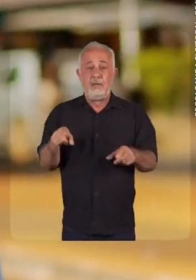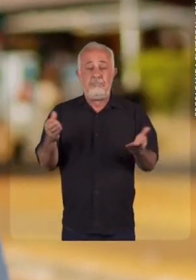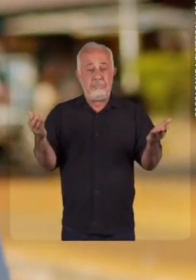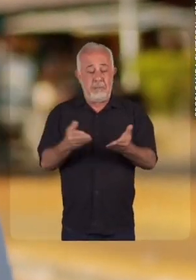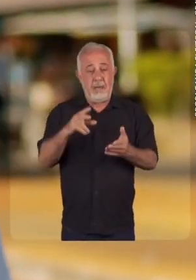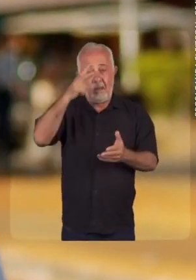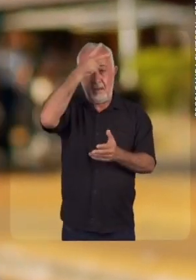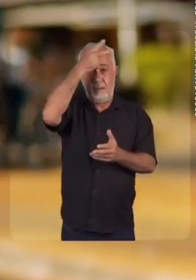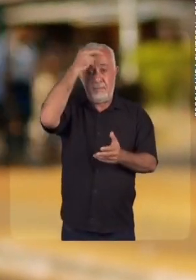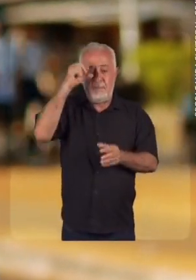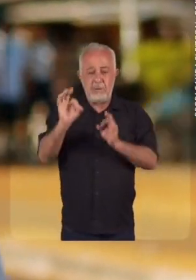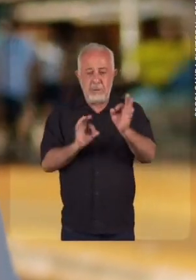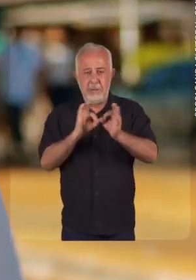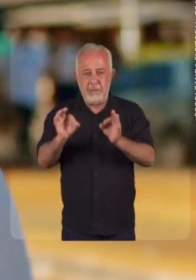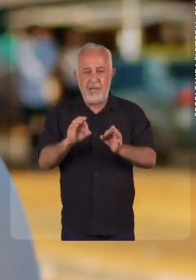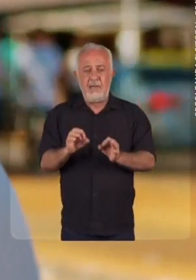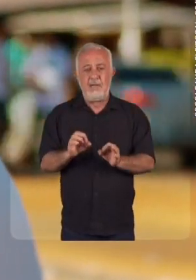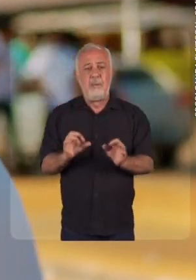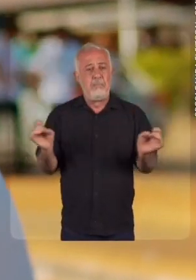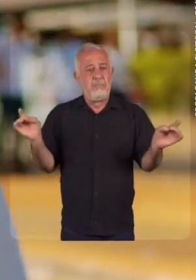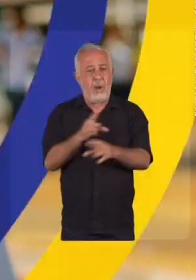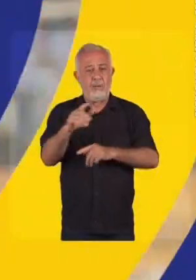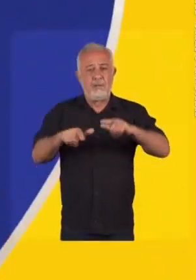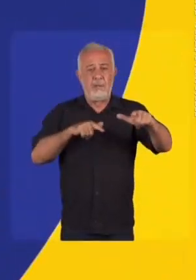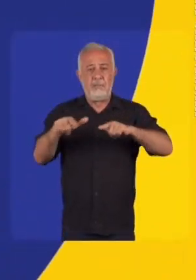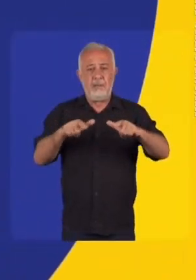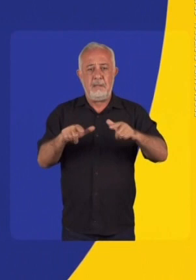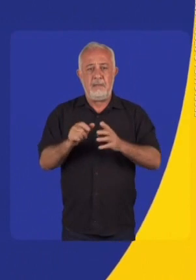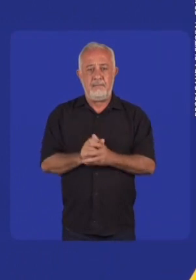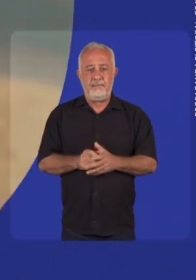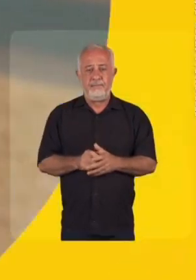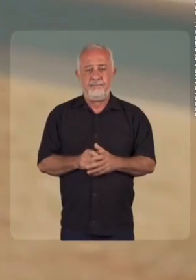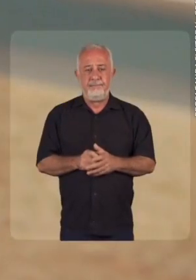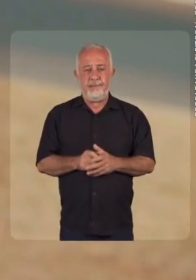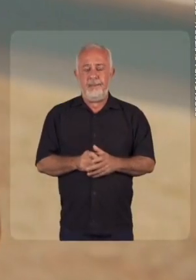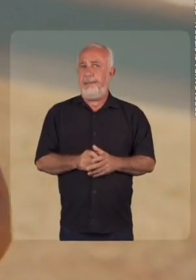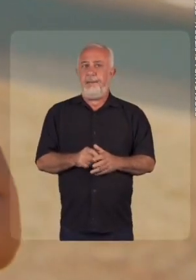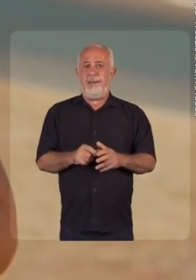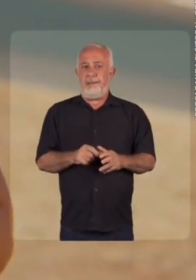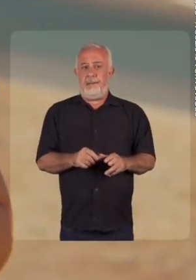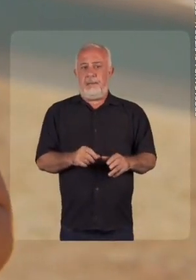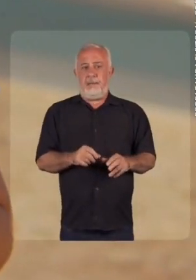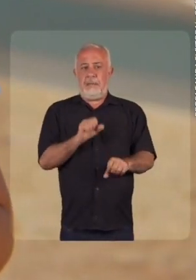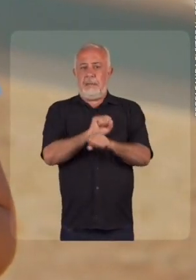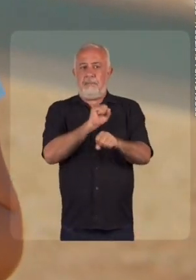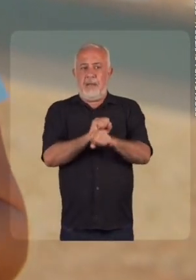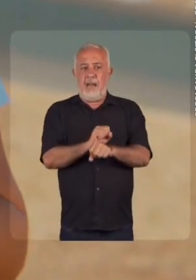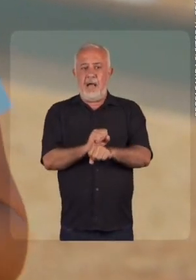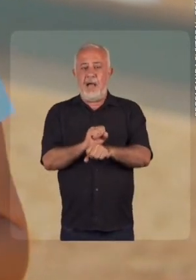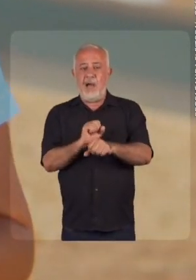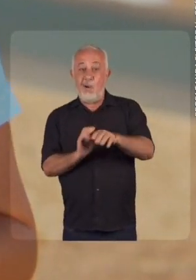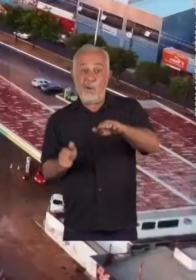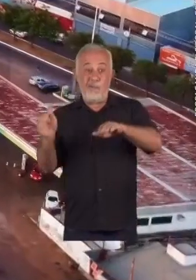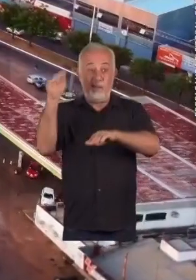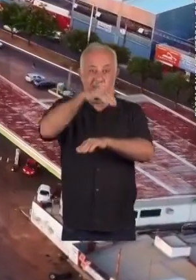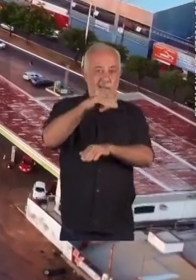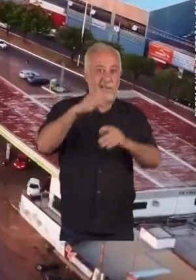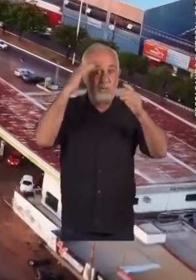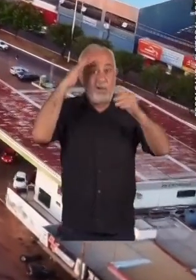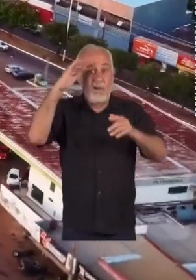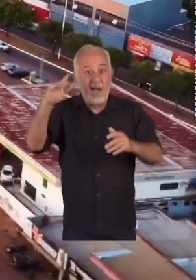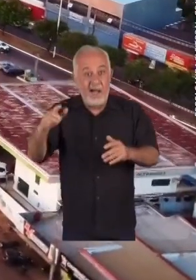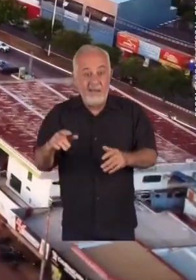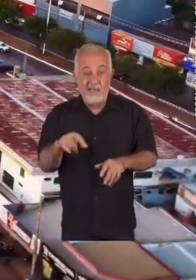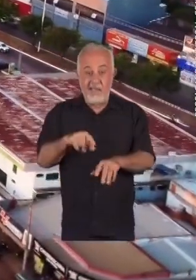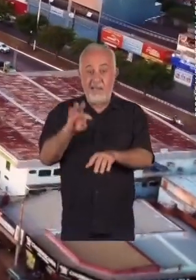como deputada e não vai ser diferente como prefeita. Está preparada para o trabalho, com certeza. Gente, não dá mais para esperar o tão sonhado viaduto